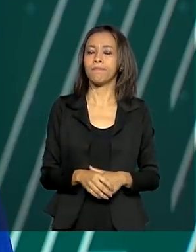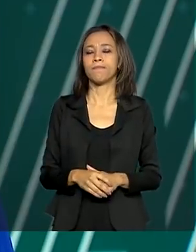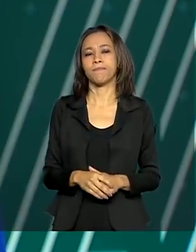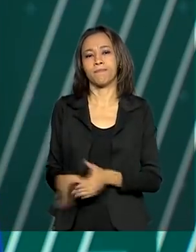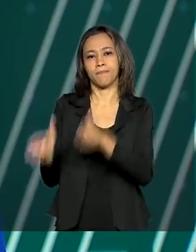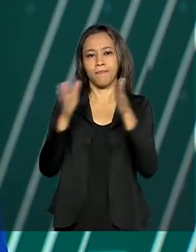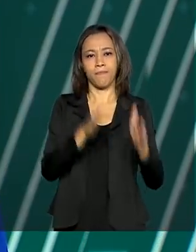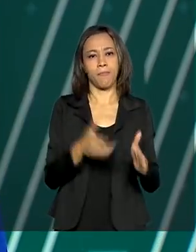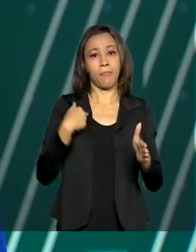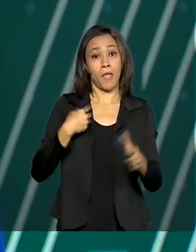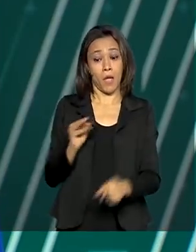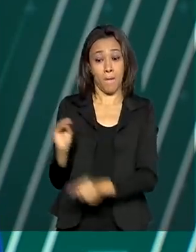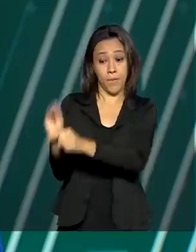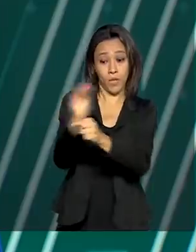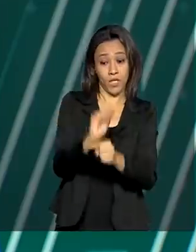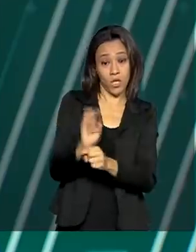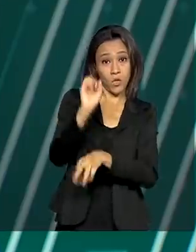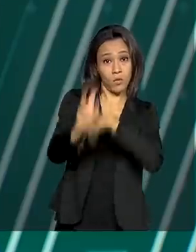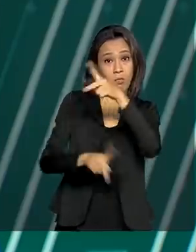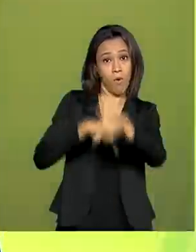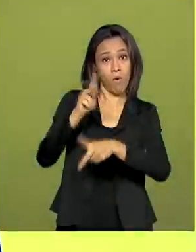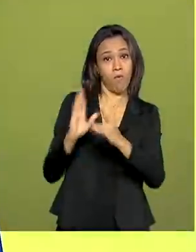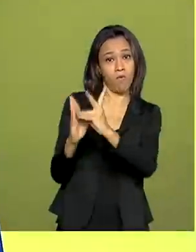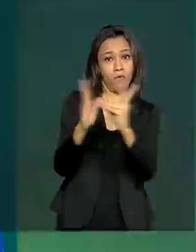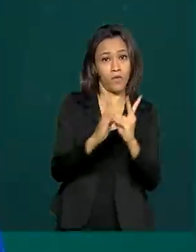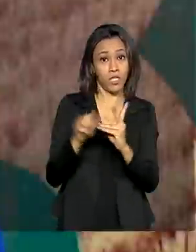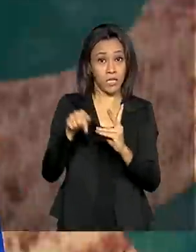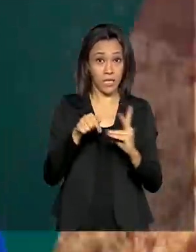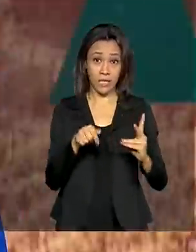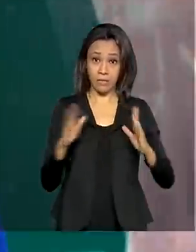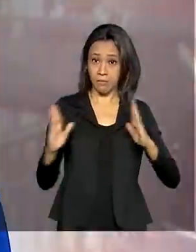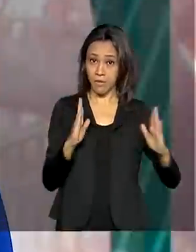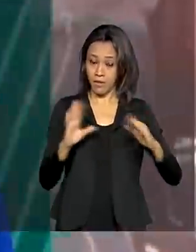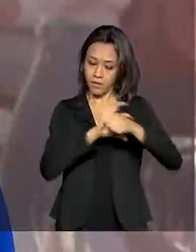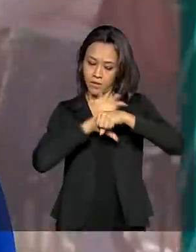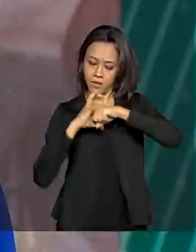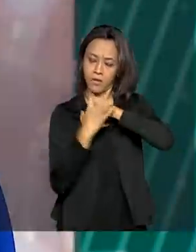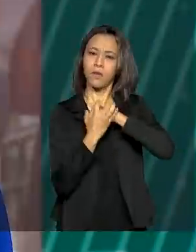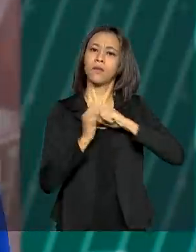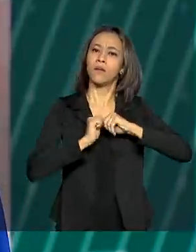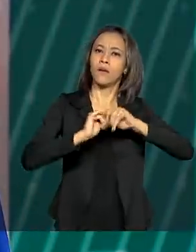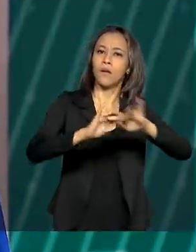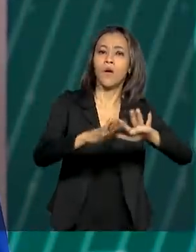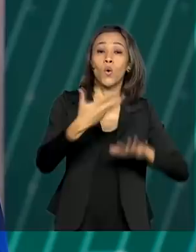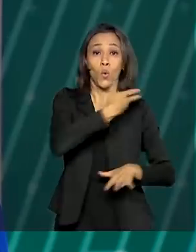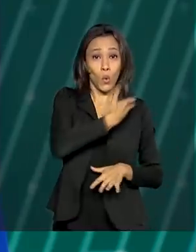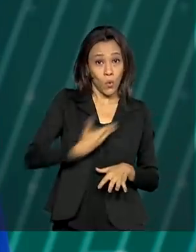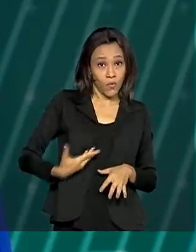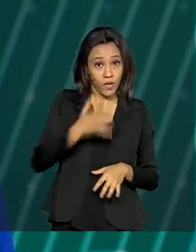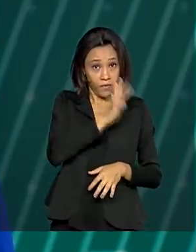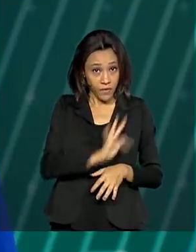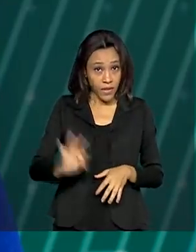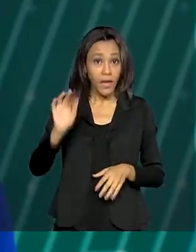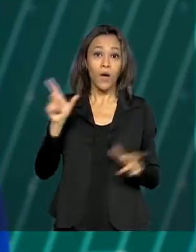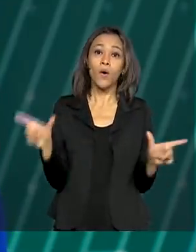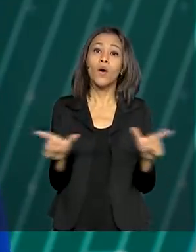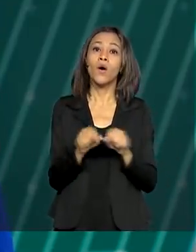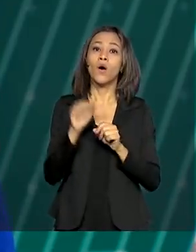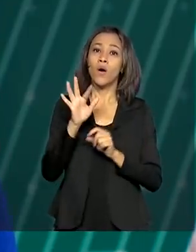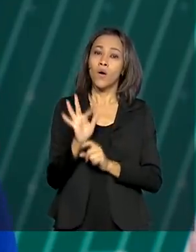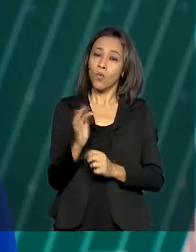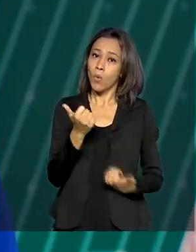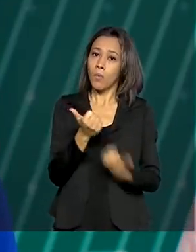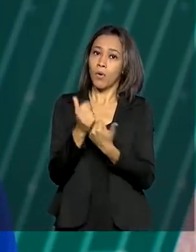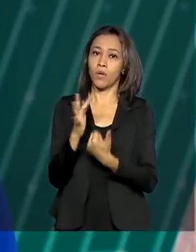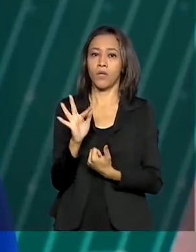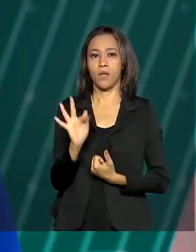Para proteger os povos indígenas durante a pandemia, o governo federal, por meio da Fundação Nacional do Índio, está distribuindo